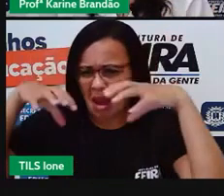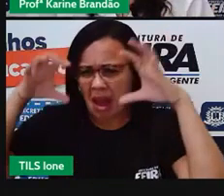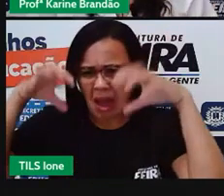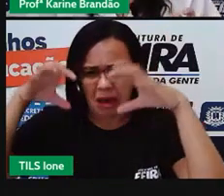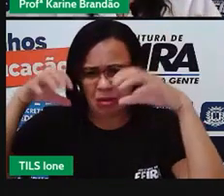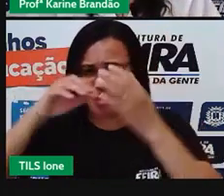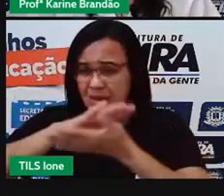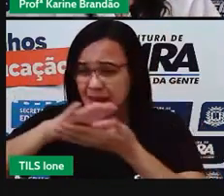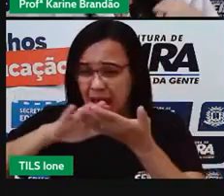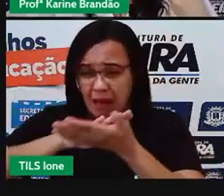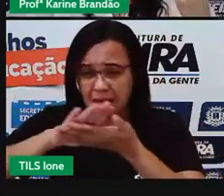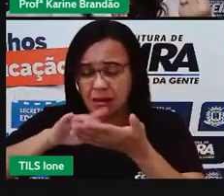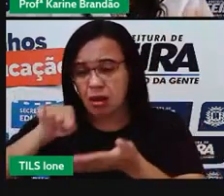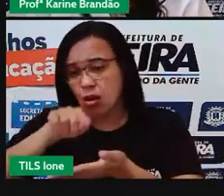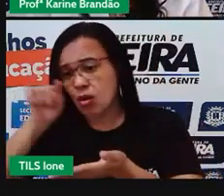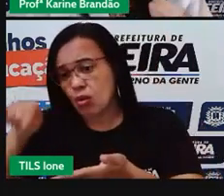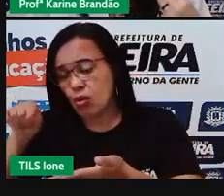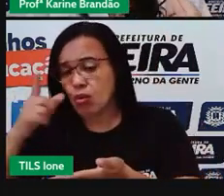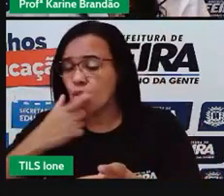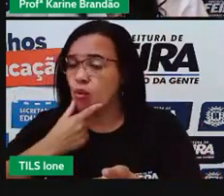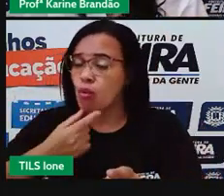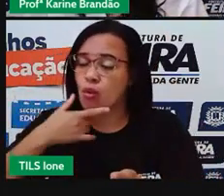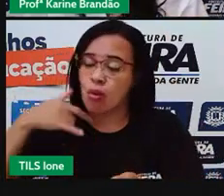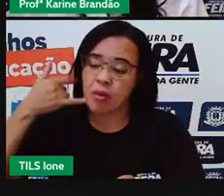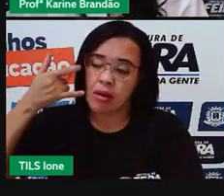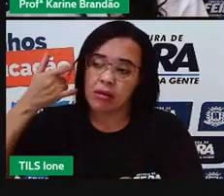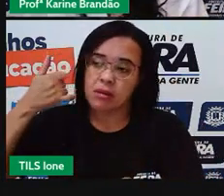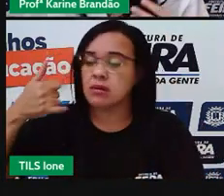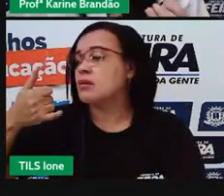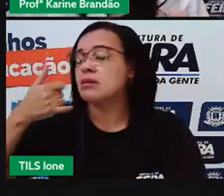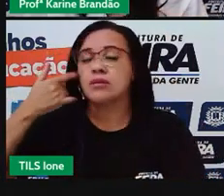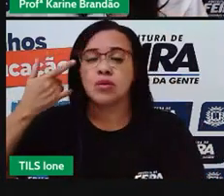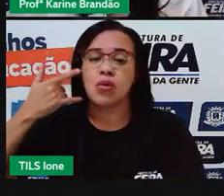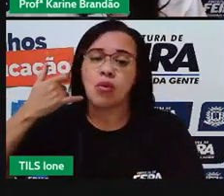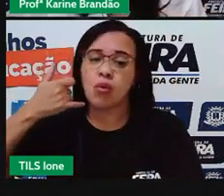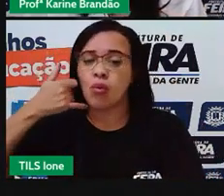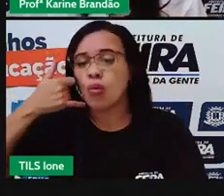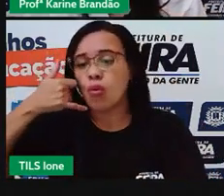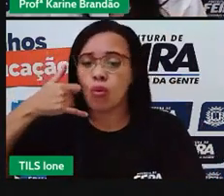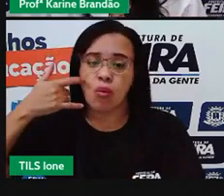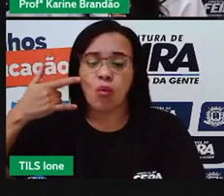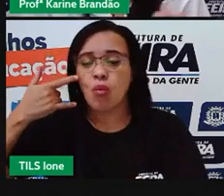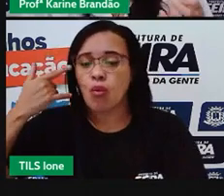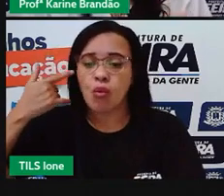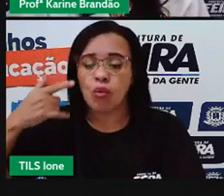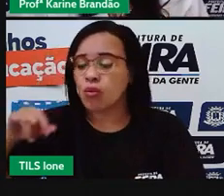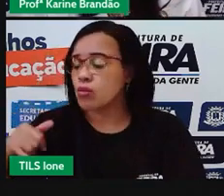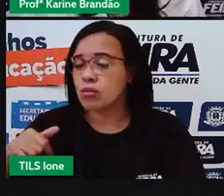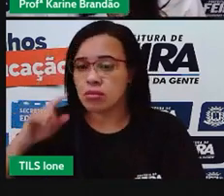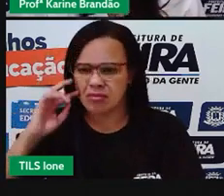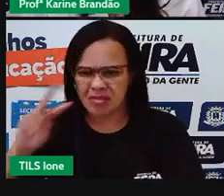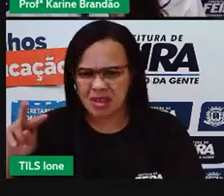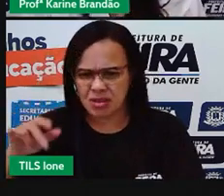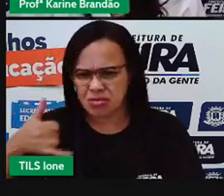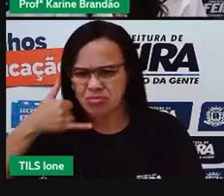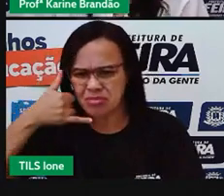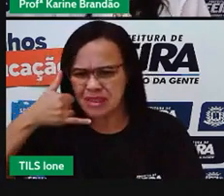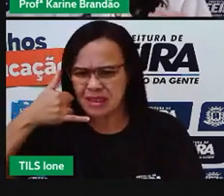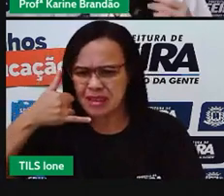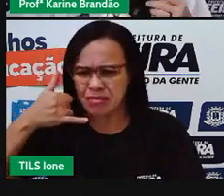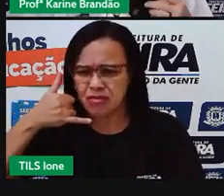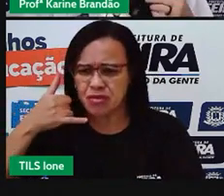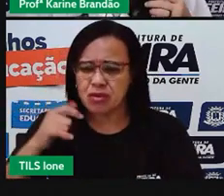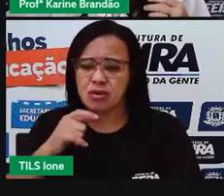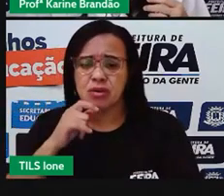algumas imagens e algumas charges trazendo o desperdício da água, a falta da água,